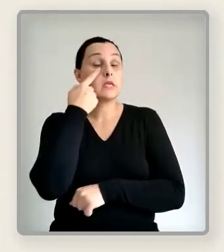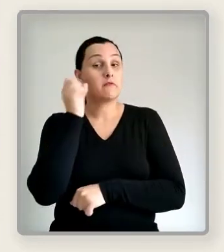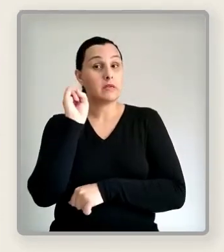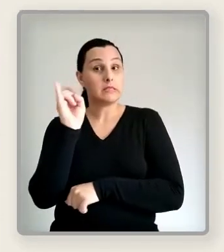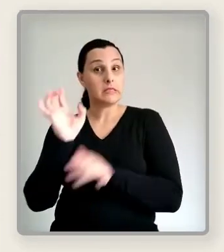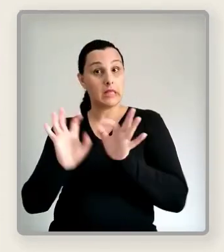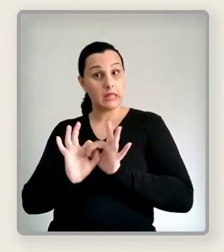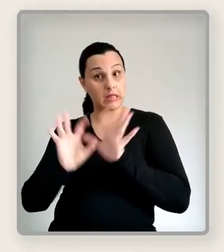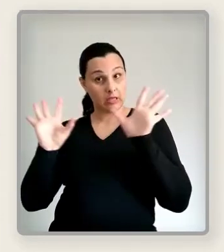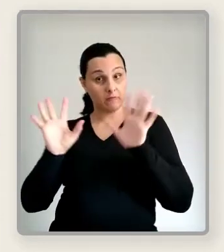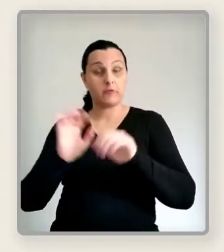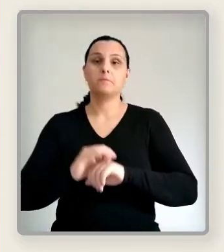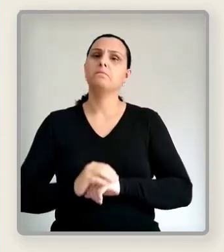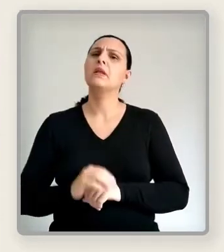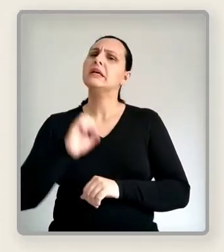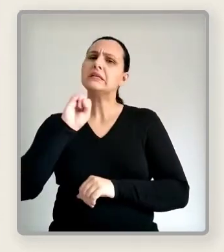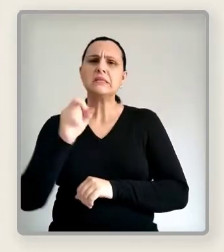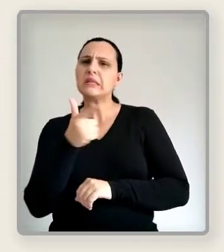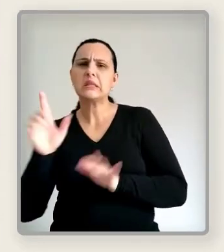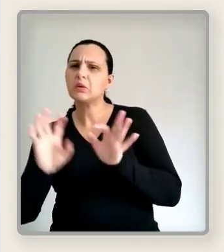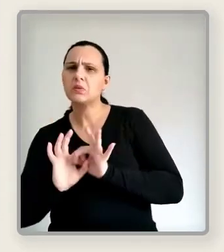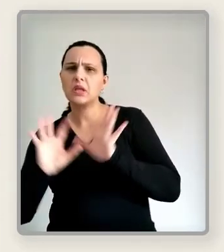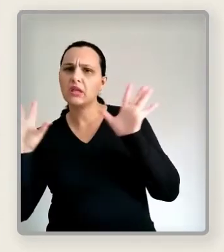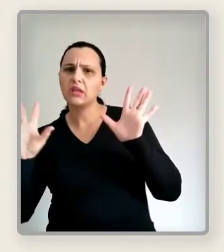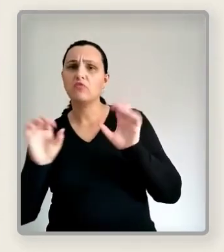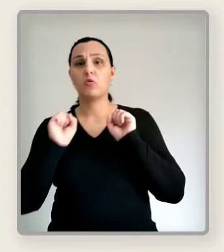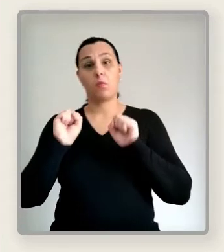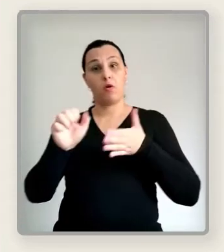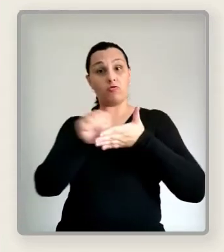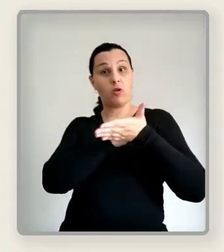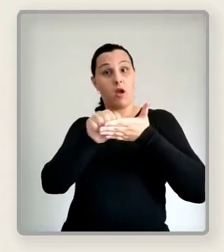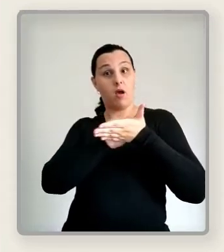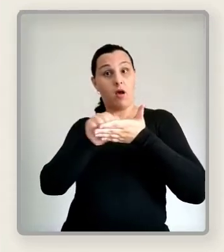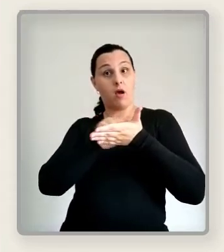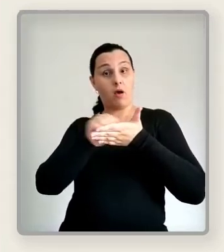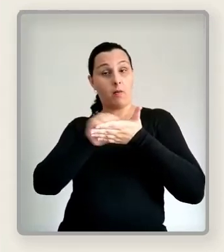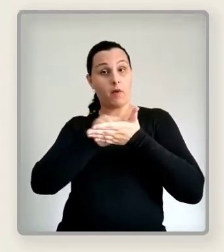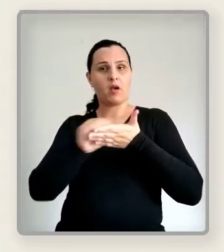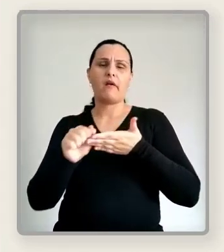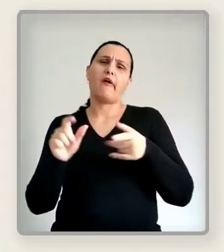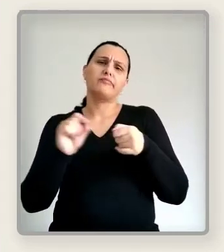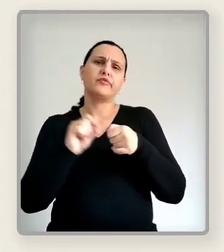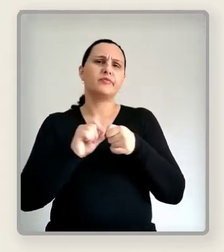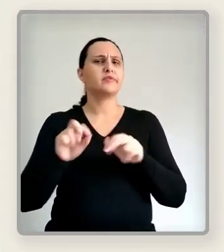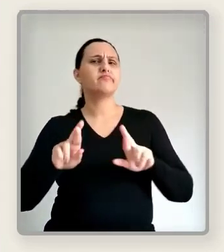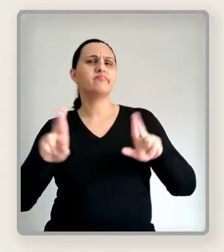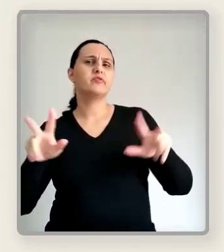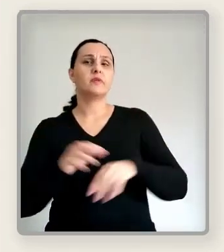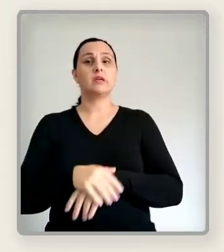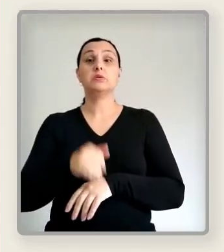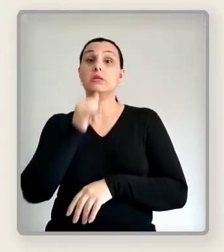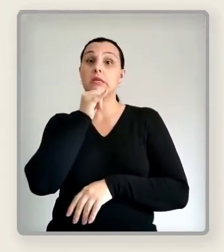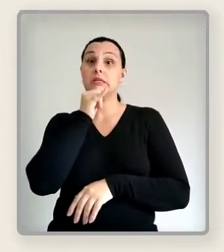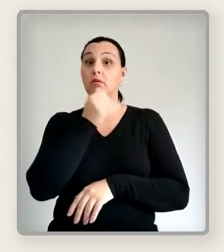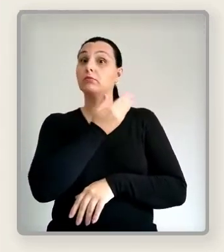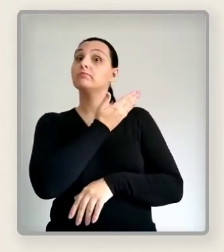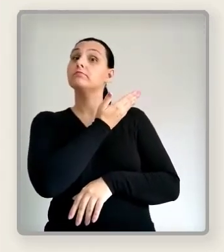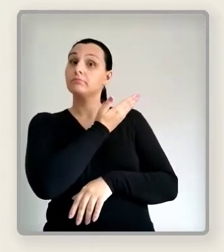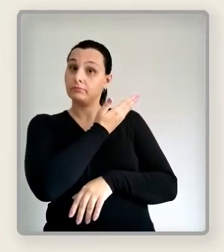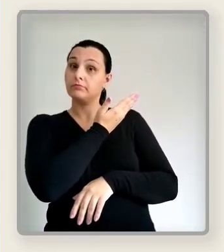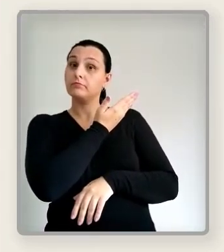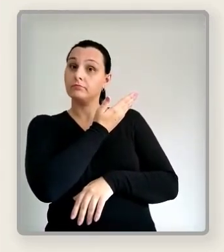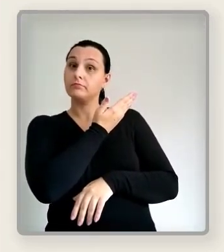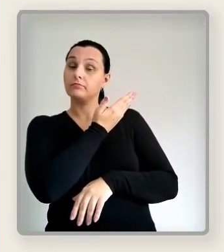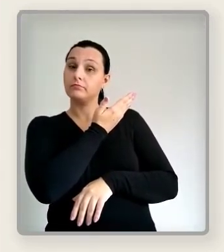Verificar a disponibilidade. Também está disponível. Farei através da recomendação que se pede, que é